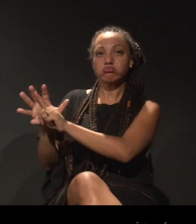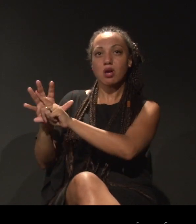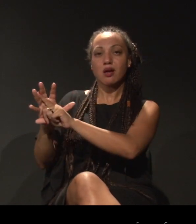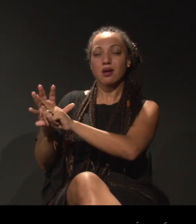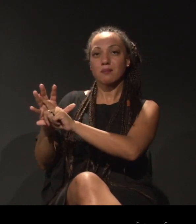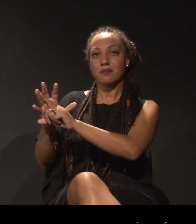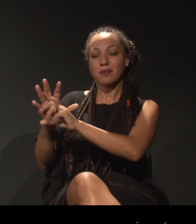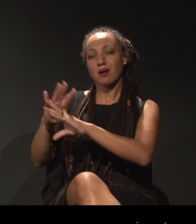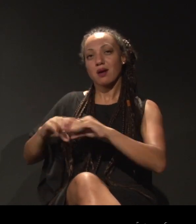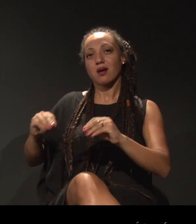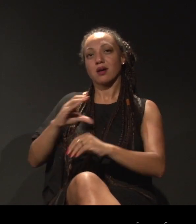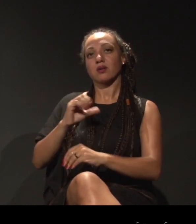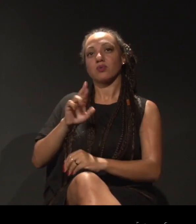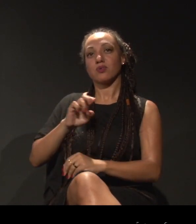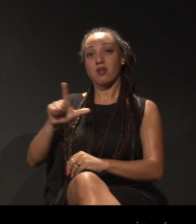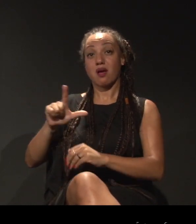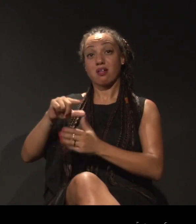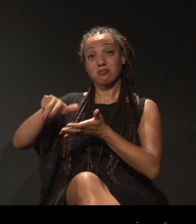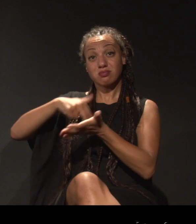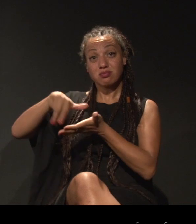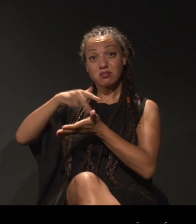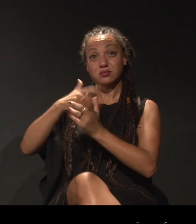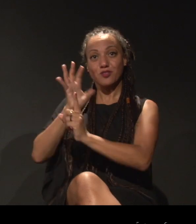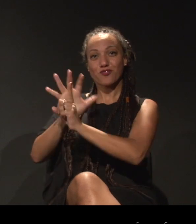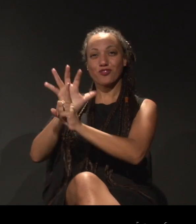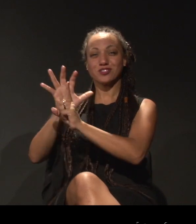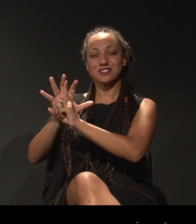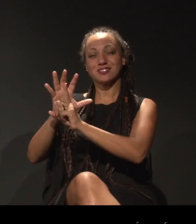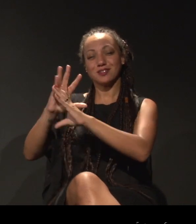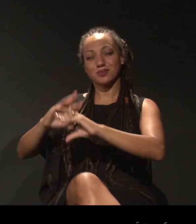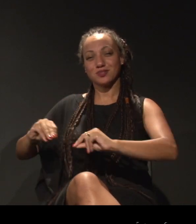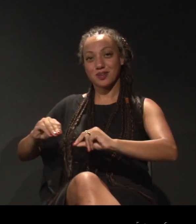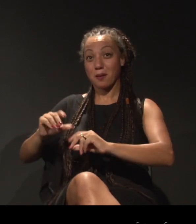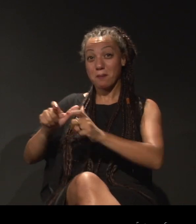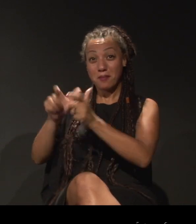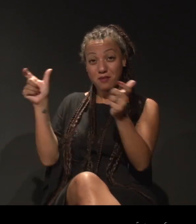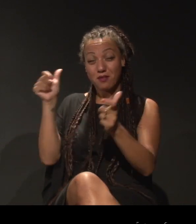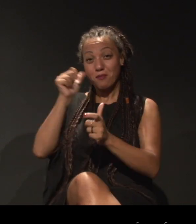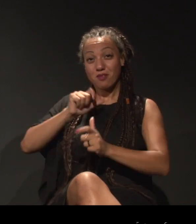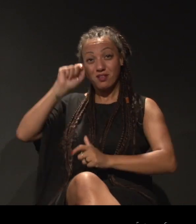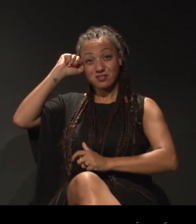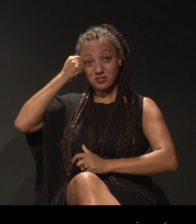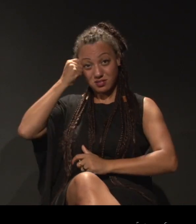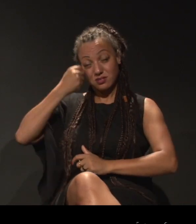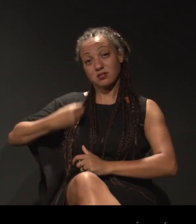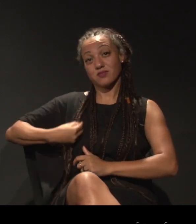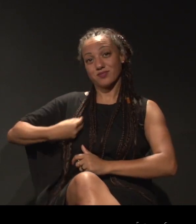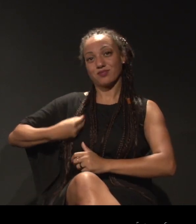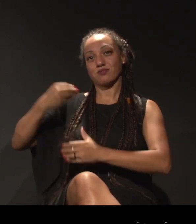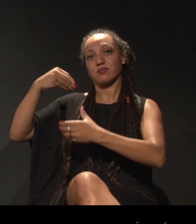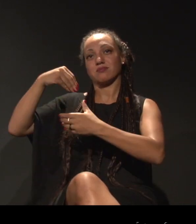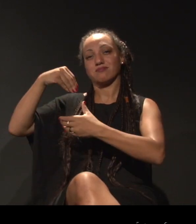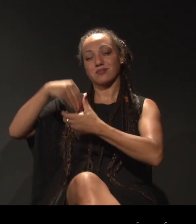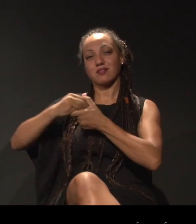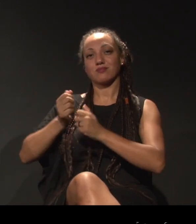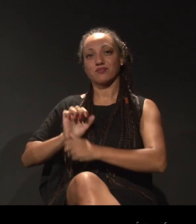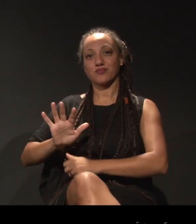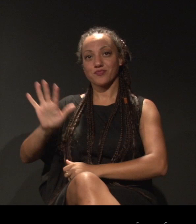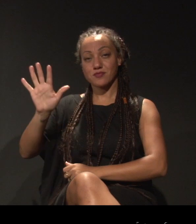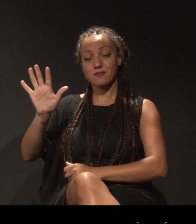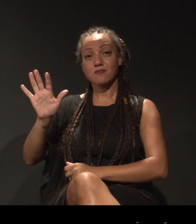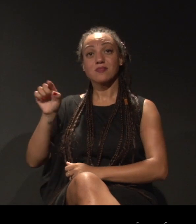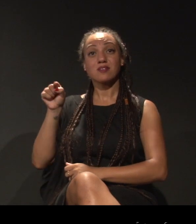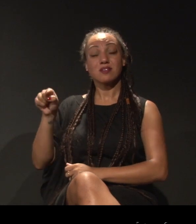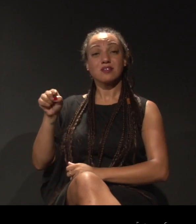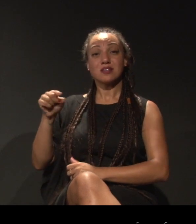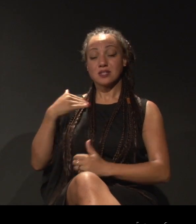e eu acredito na potência dessa dança, a grande maioria são corpos negros que habitam essa favela. E esses corpos não